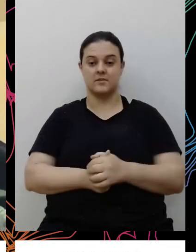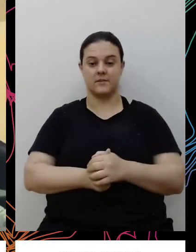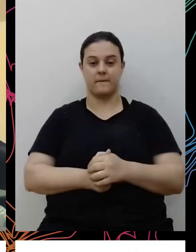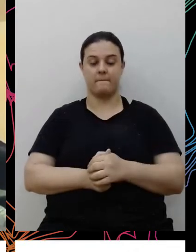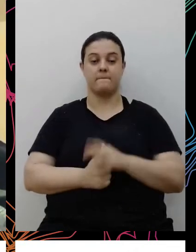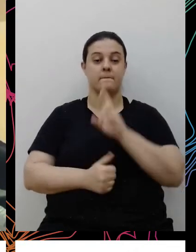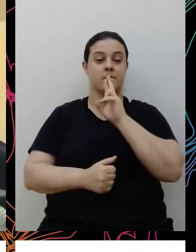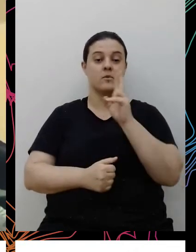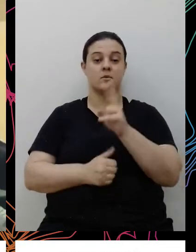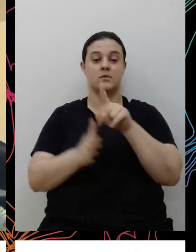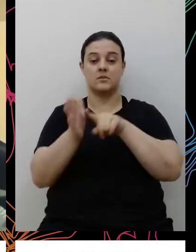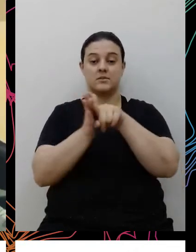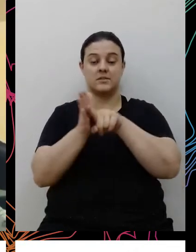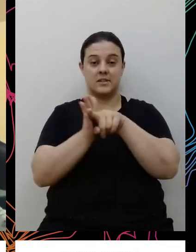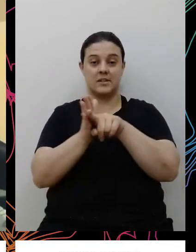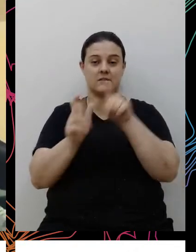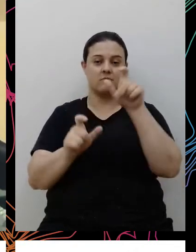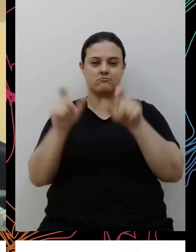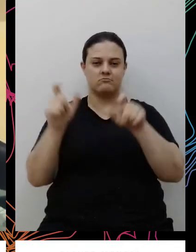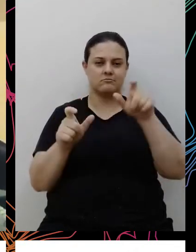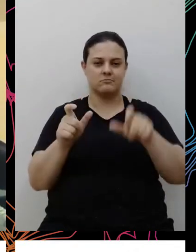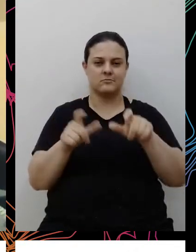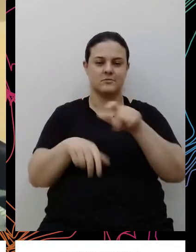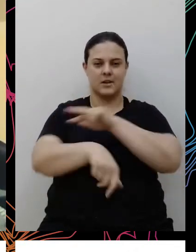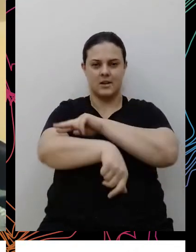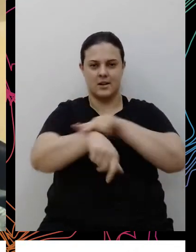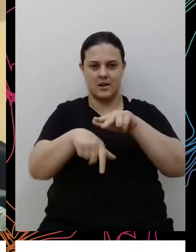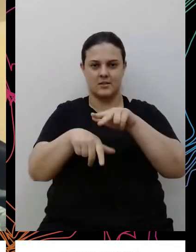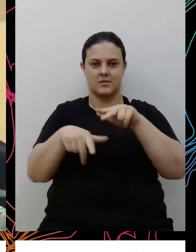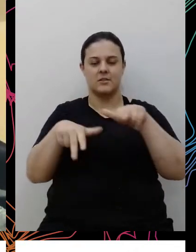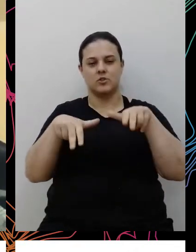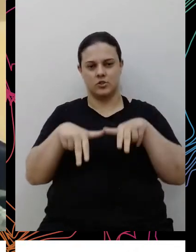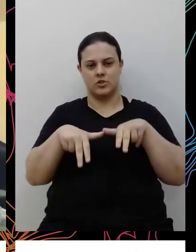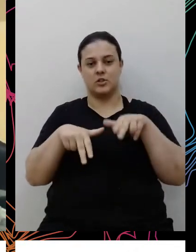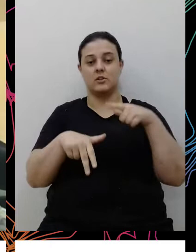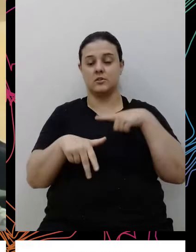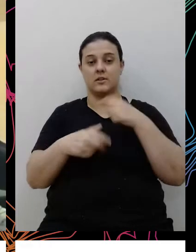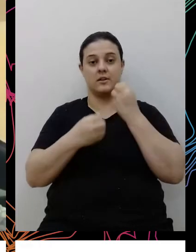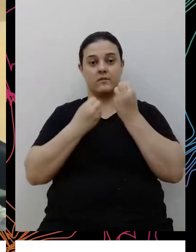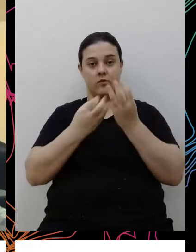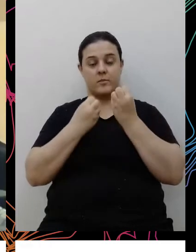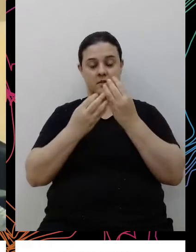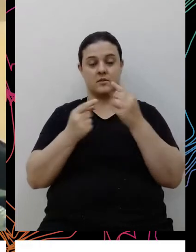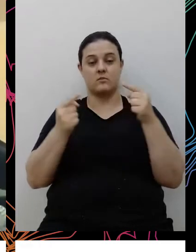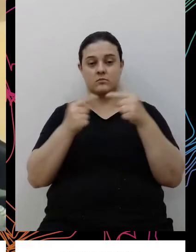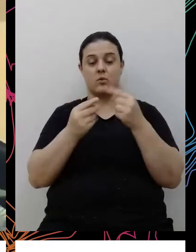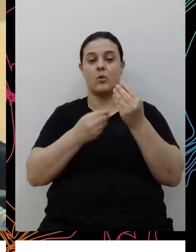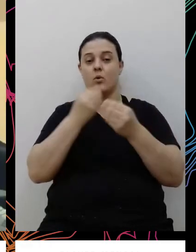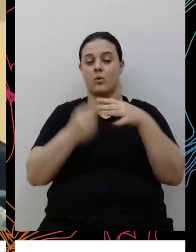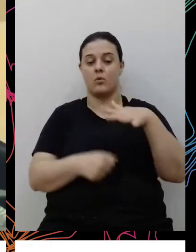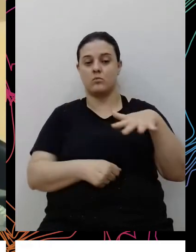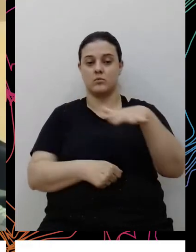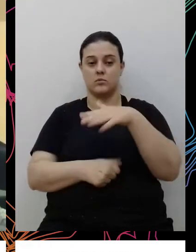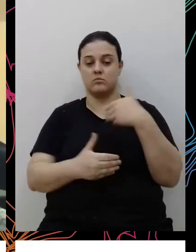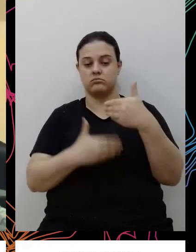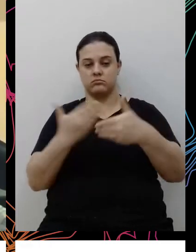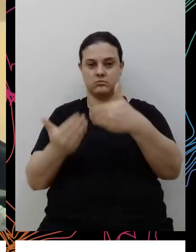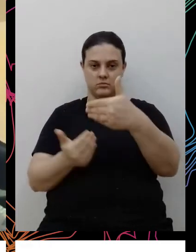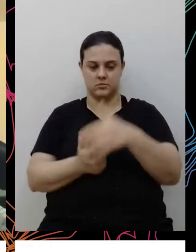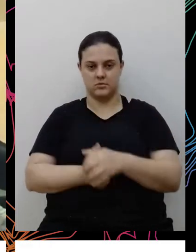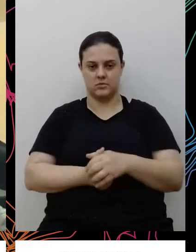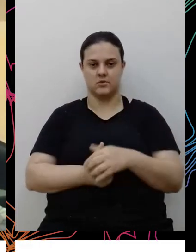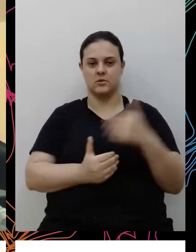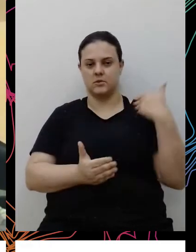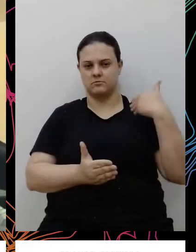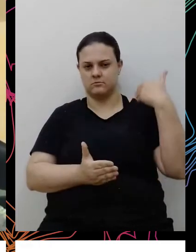resultado da análise do perfil social de raça e de gênero, que traz também informações sobre isso, sobre como o mercado caminhou nessa direção ao longo